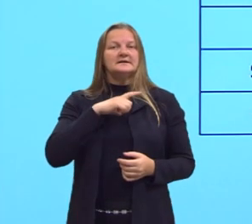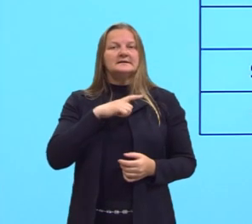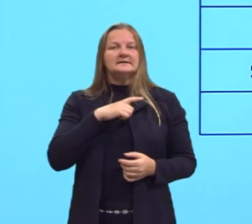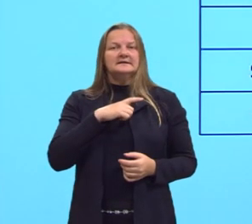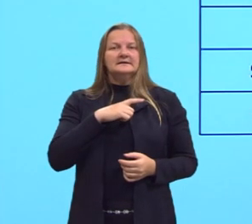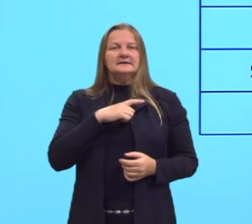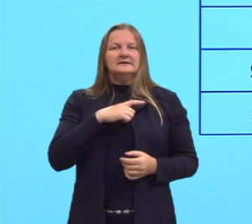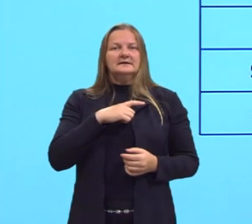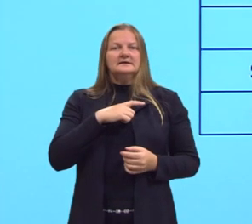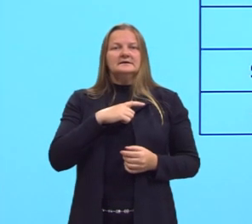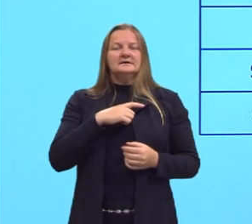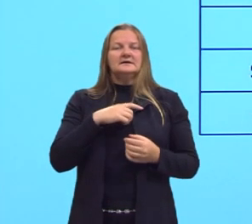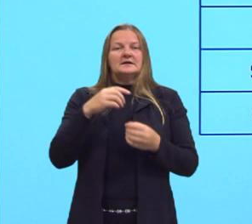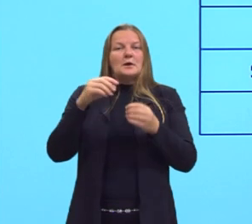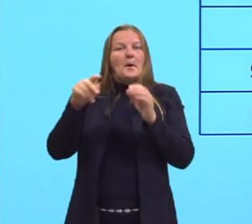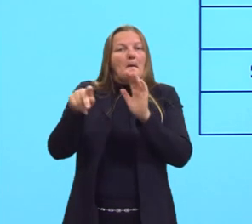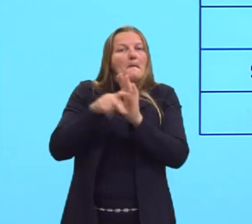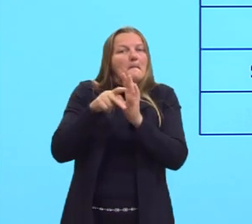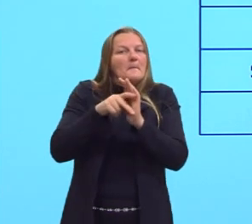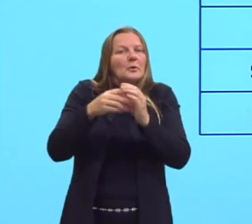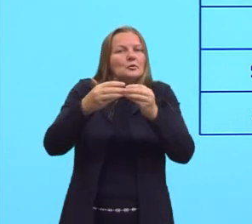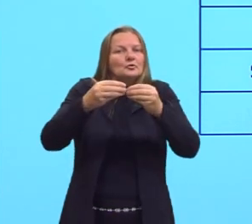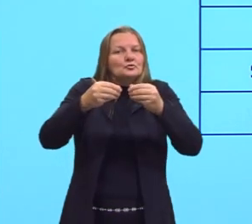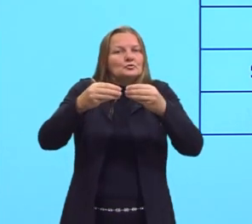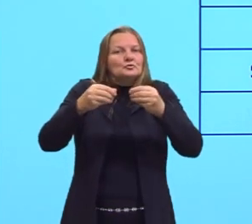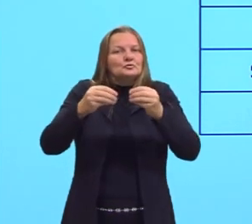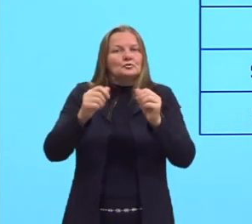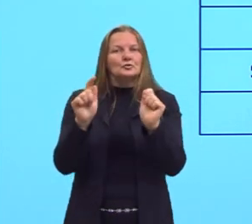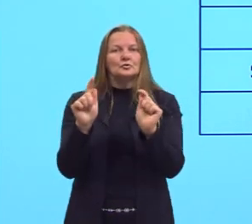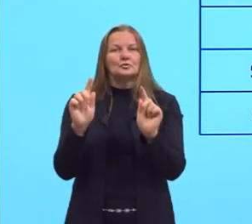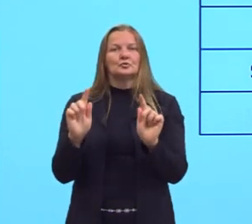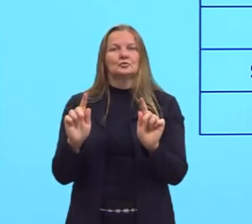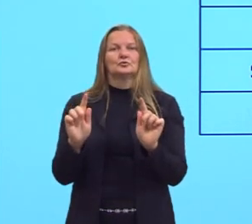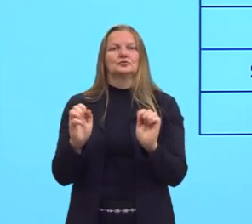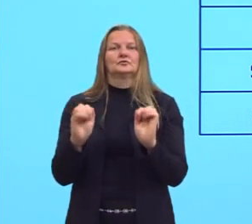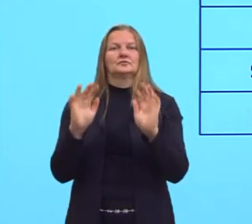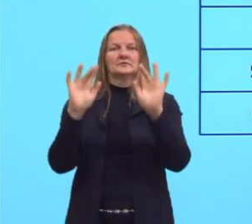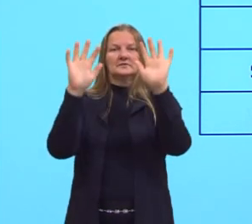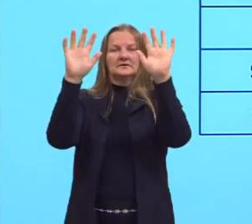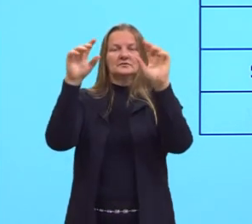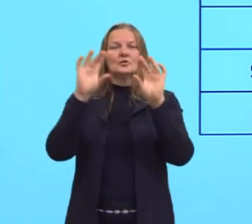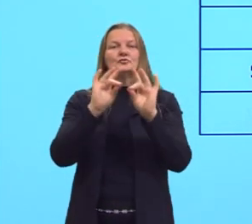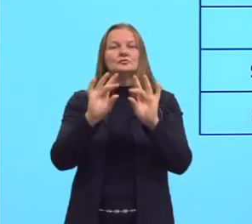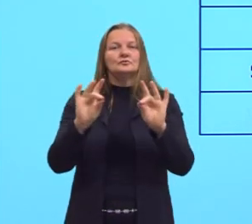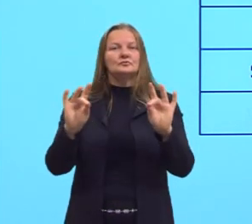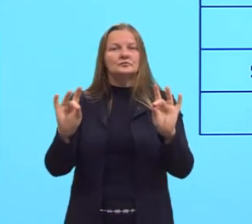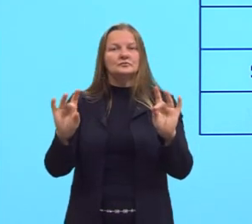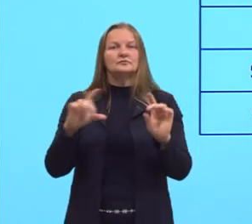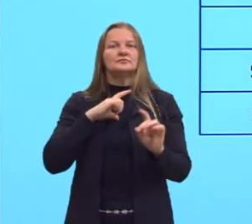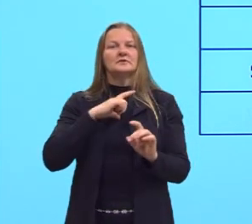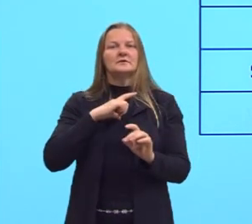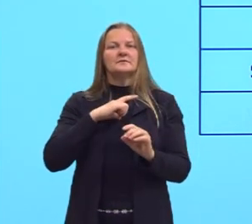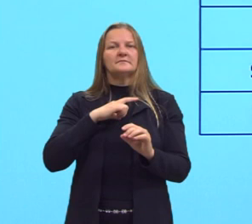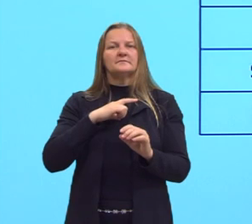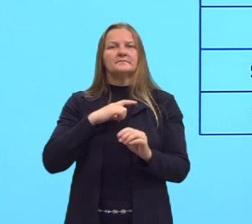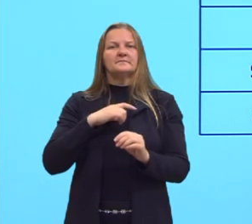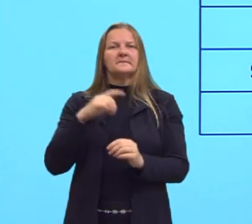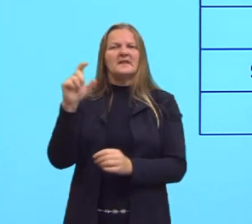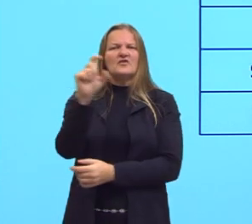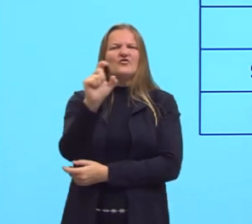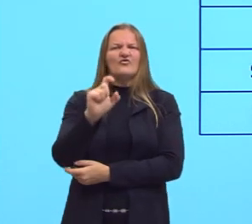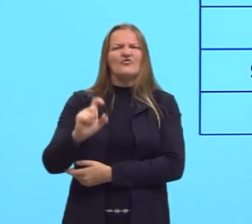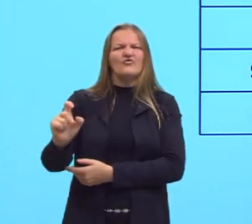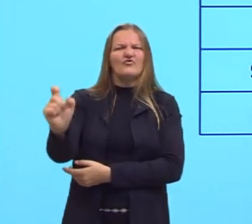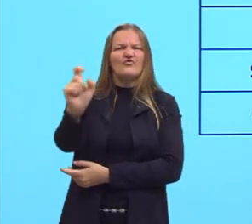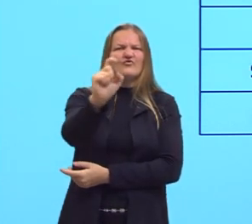um dispersante, ou seja, em maior quantidade, gasoso e um disperso líquido, eu vou ter um coloide aerossol líquido.